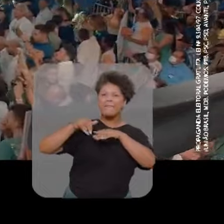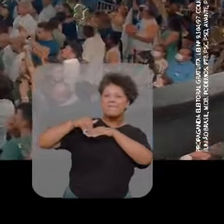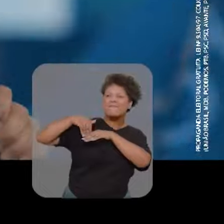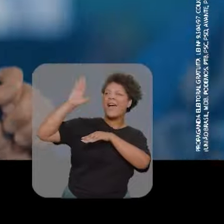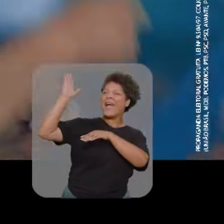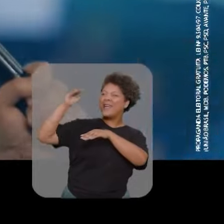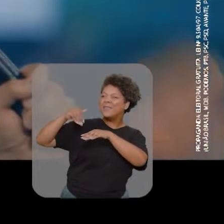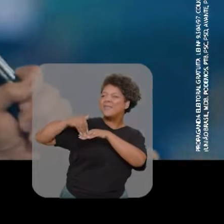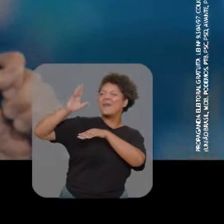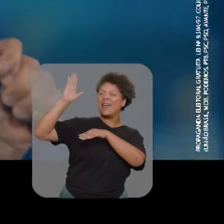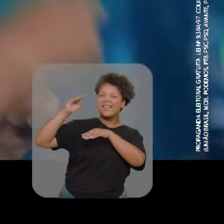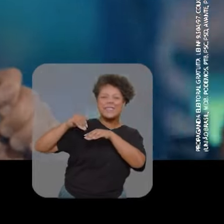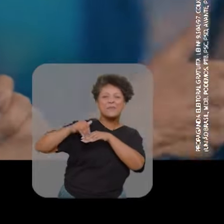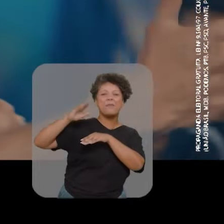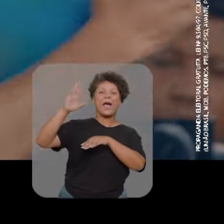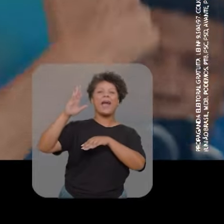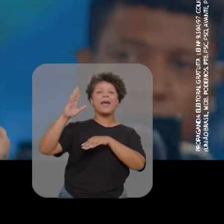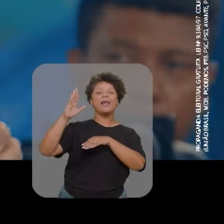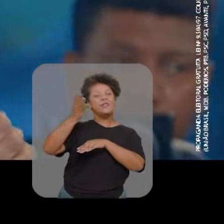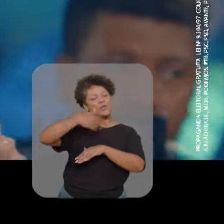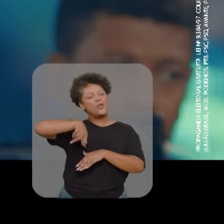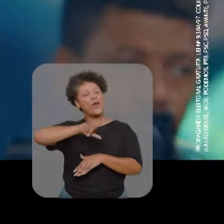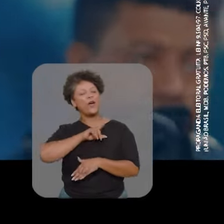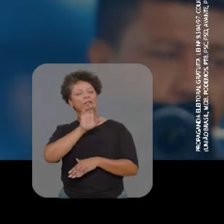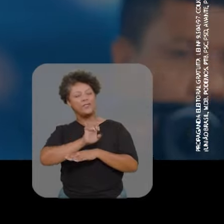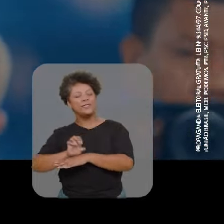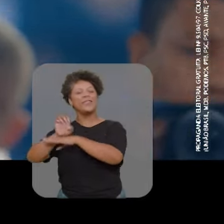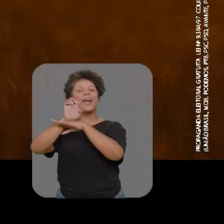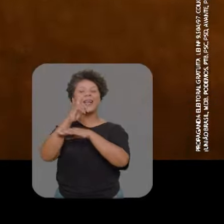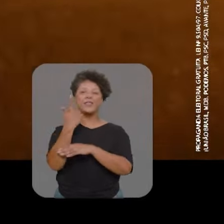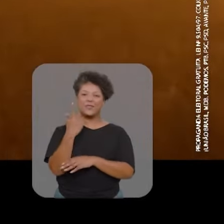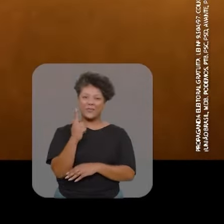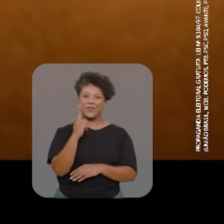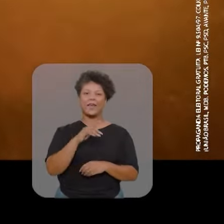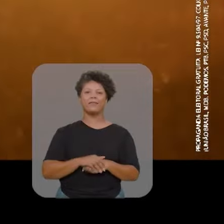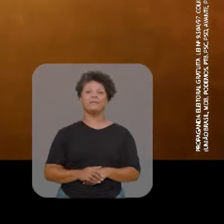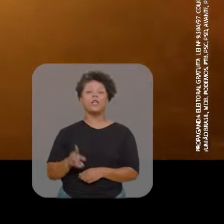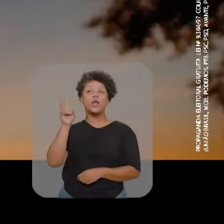mais, é muito mais pelo nosso Estado de Goiás. O